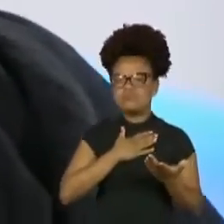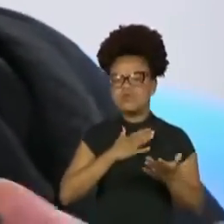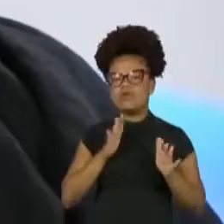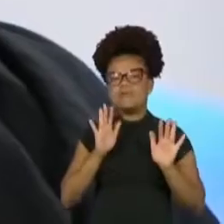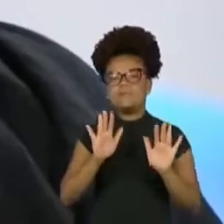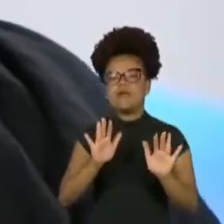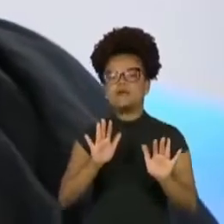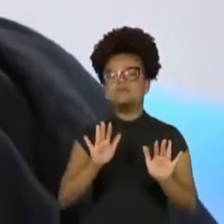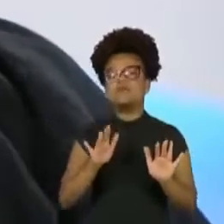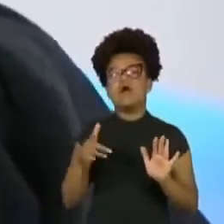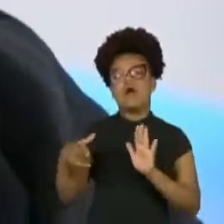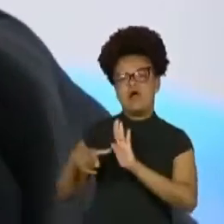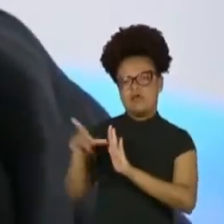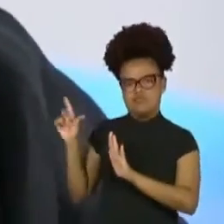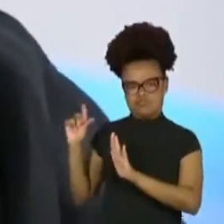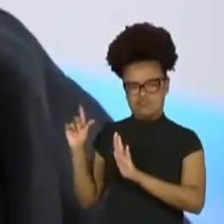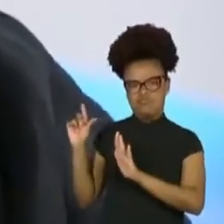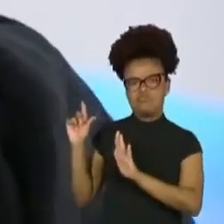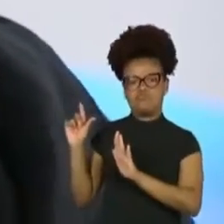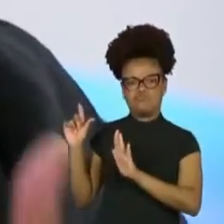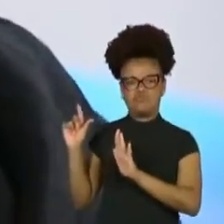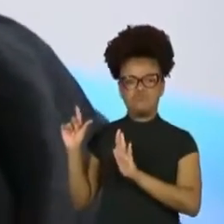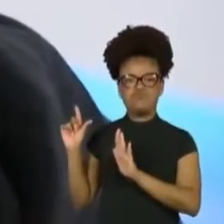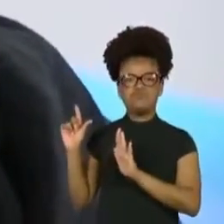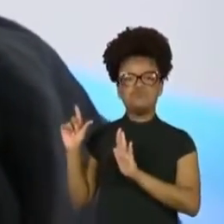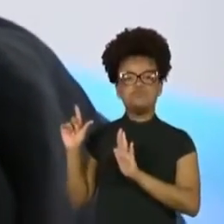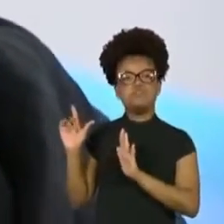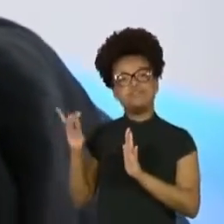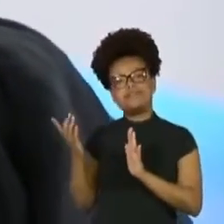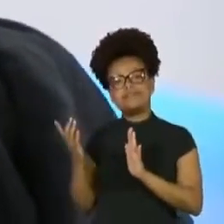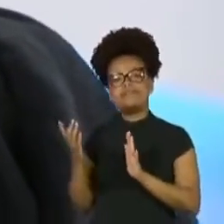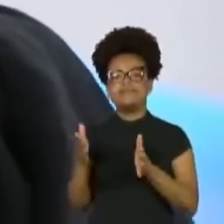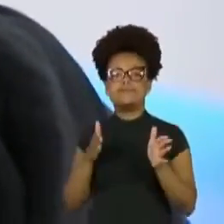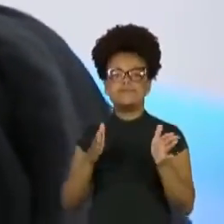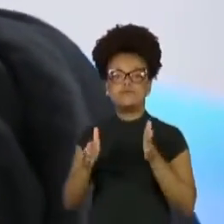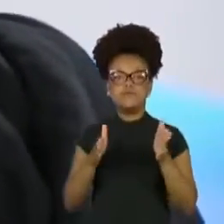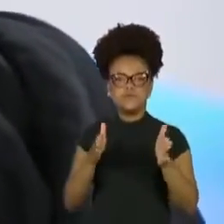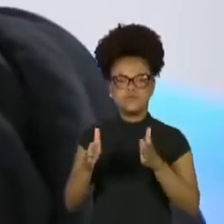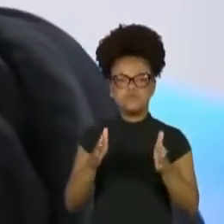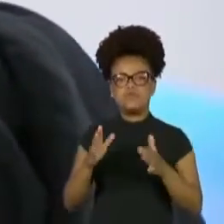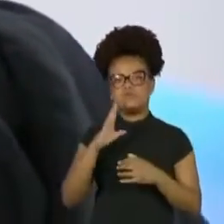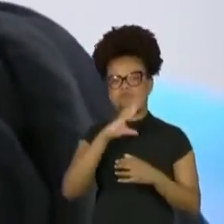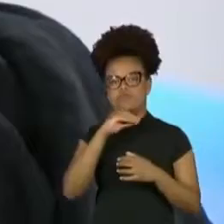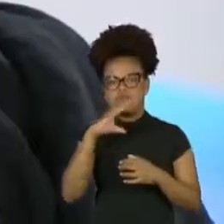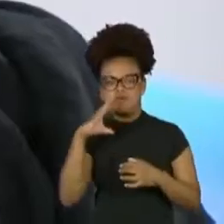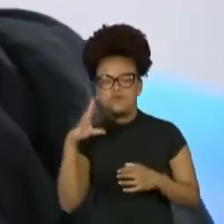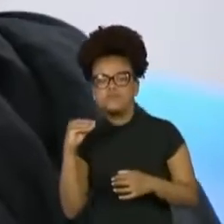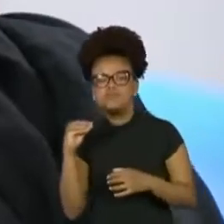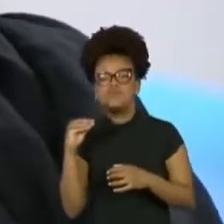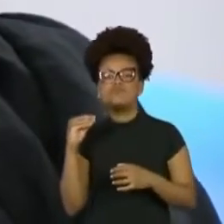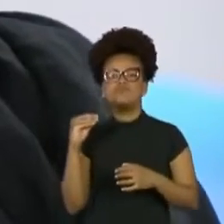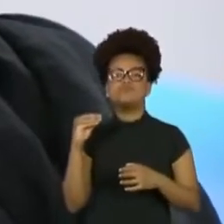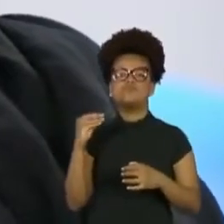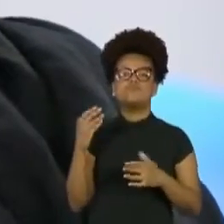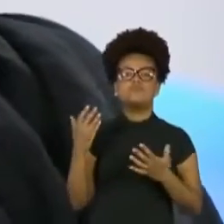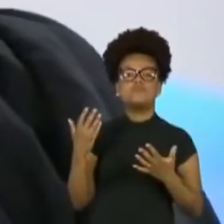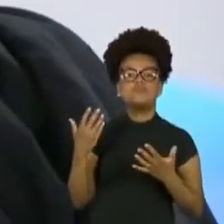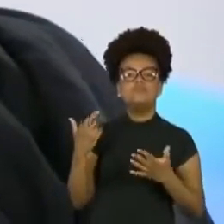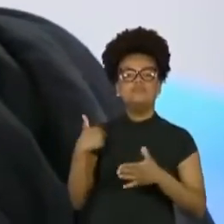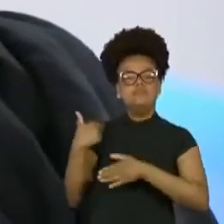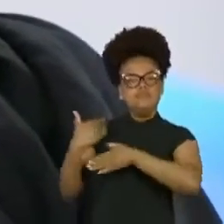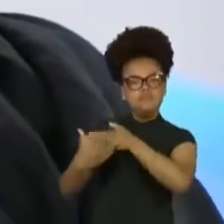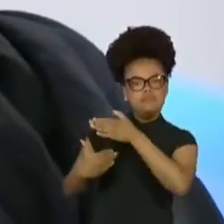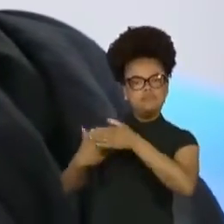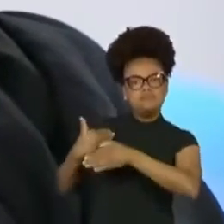isso, teve, assim, na adolescência e tal, eu passei por uns processos complicados, assim,